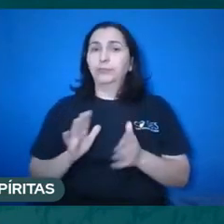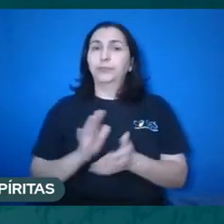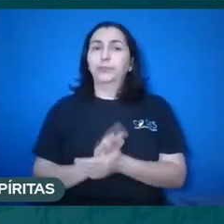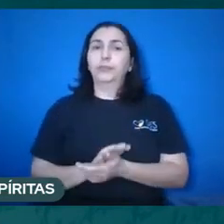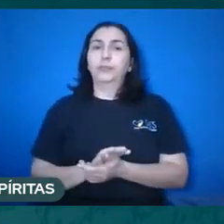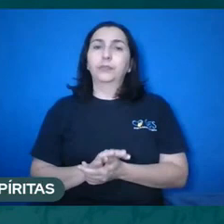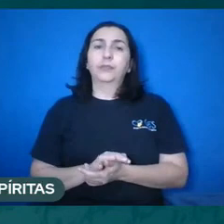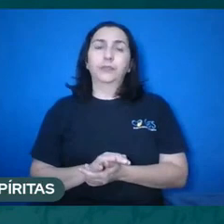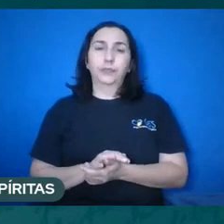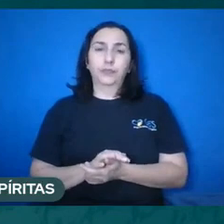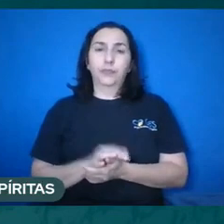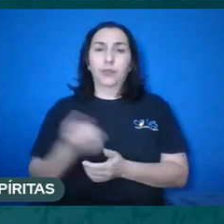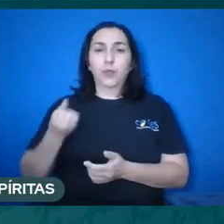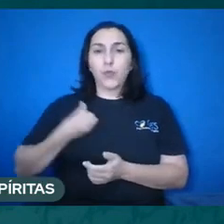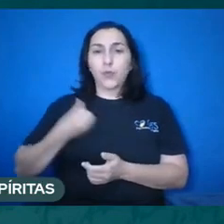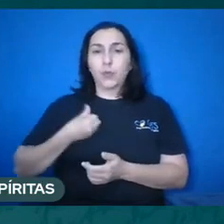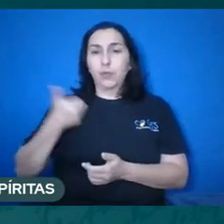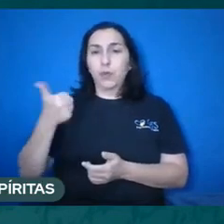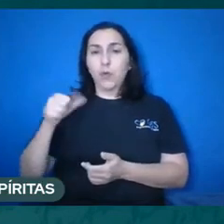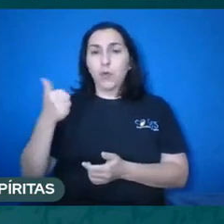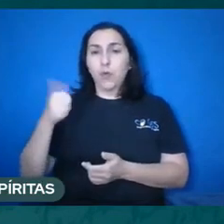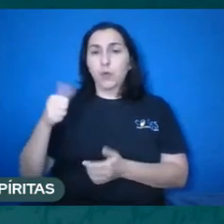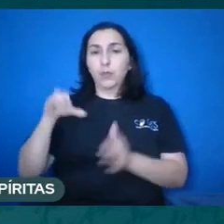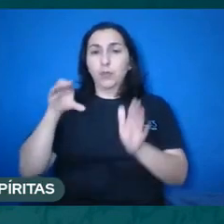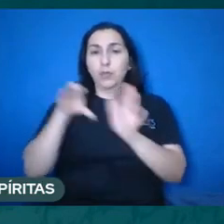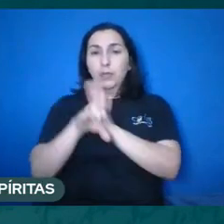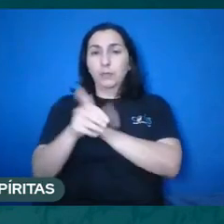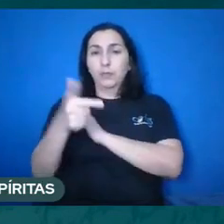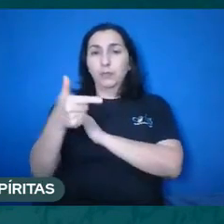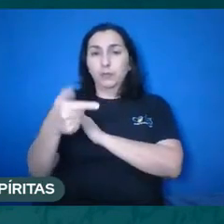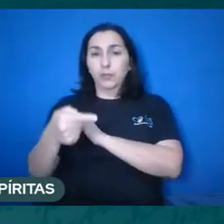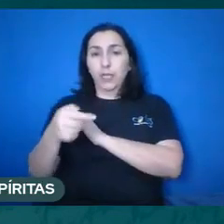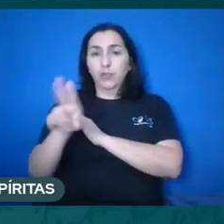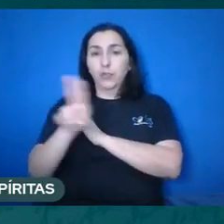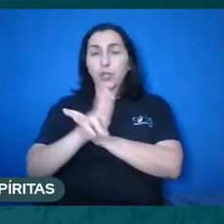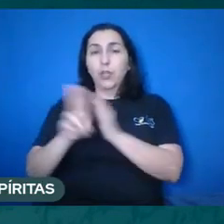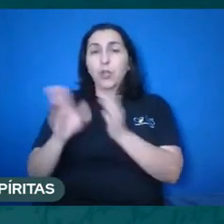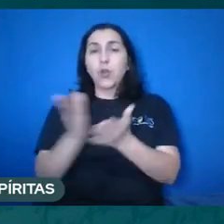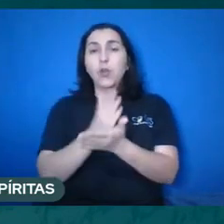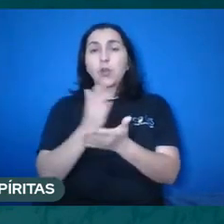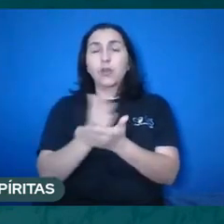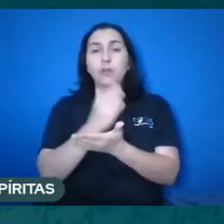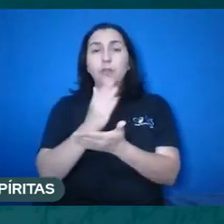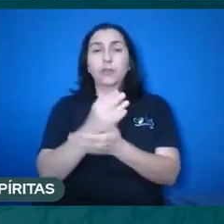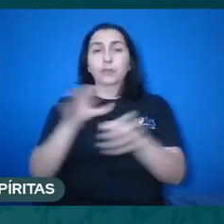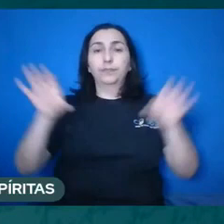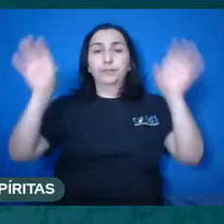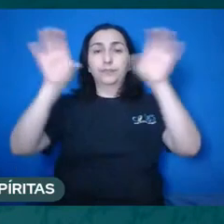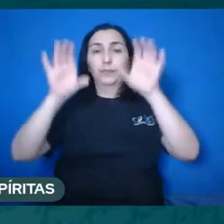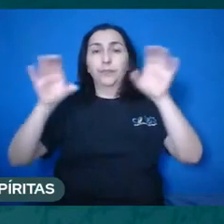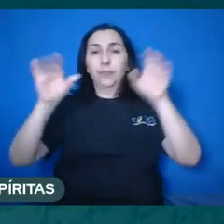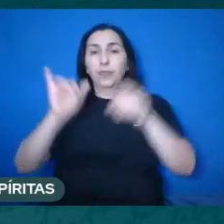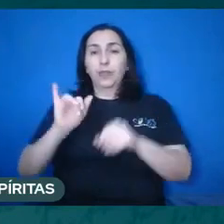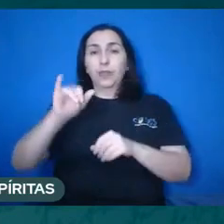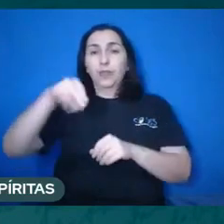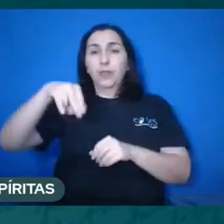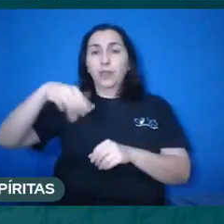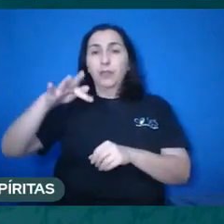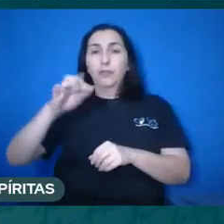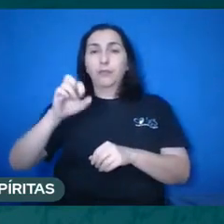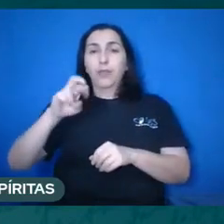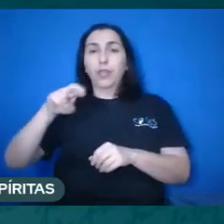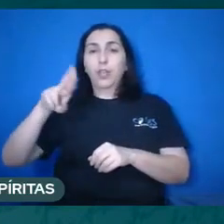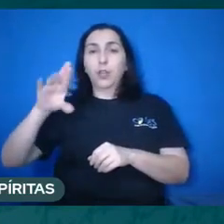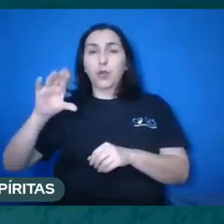11 do capítulo 7 do livro Céu e Inferno, Código Pedal na Vida Futura, que nos fala que as expiações